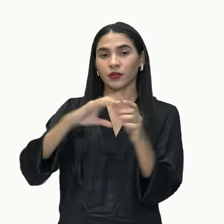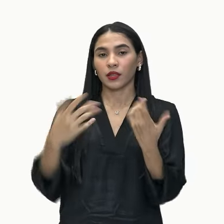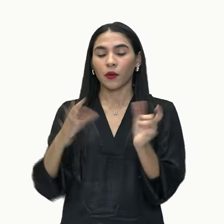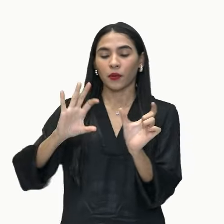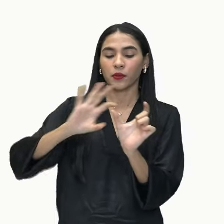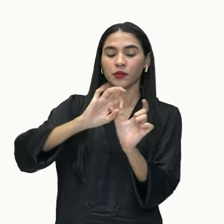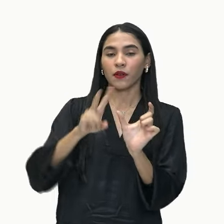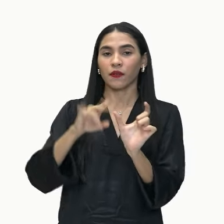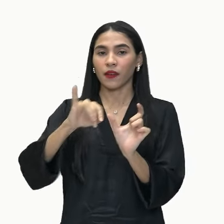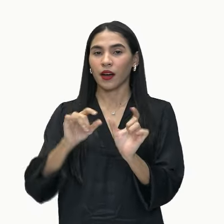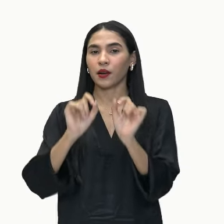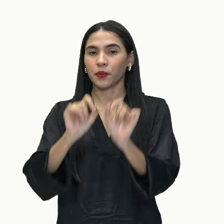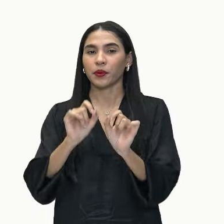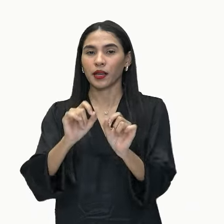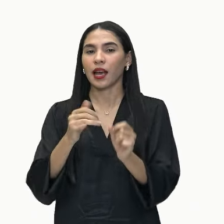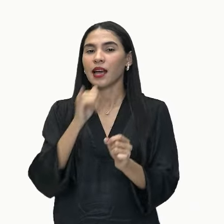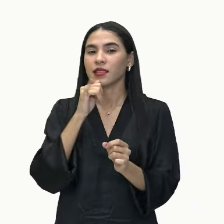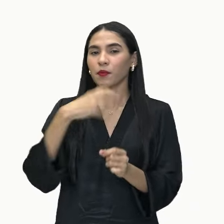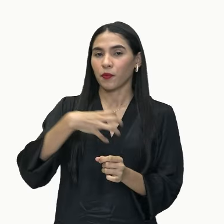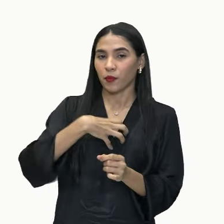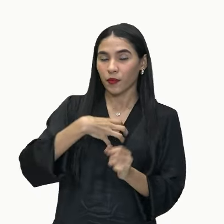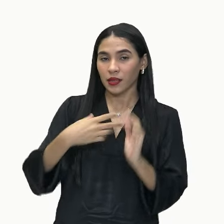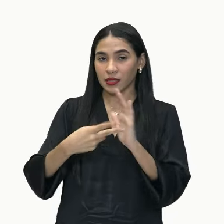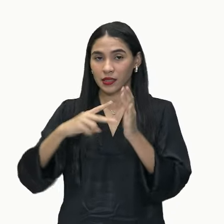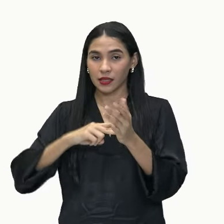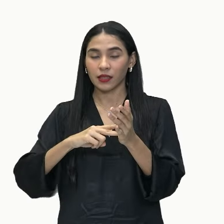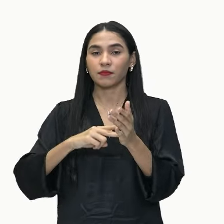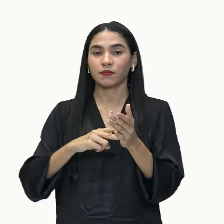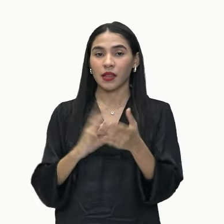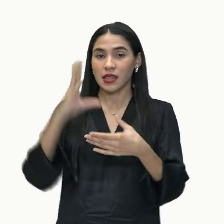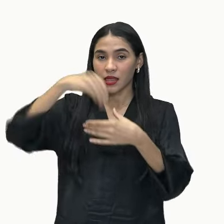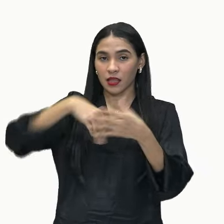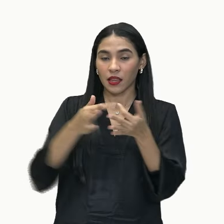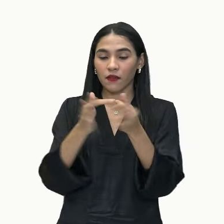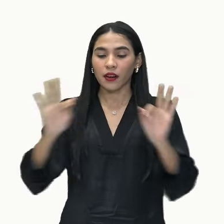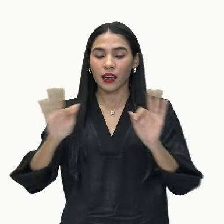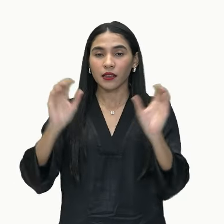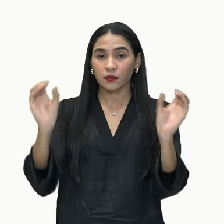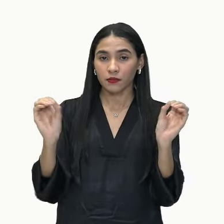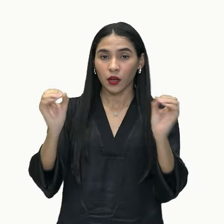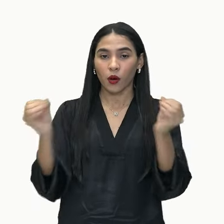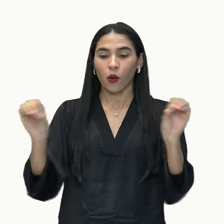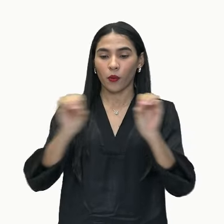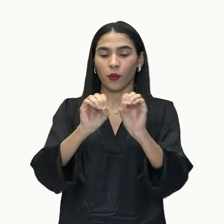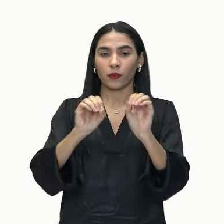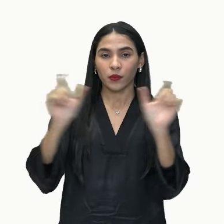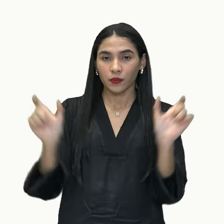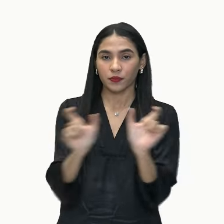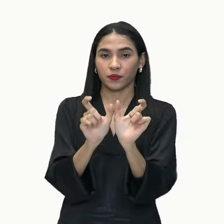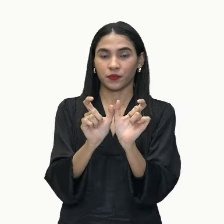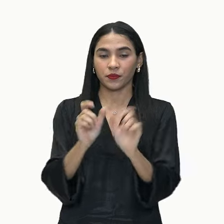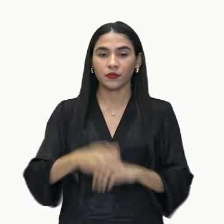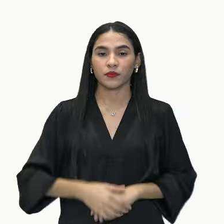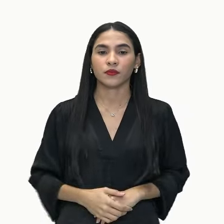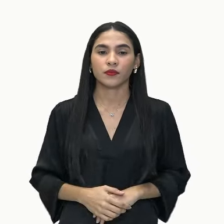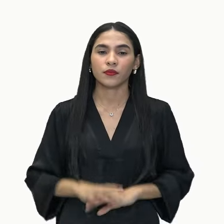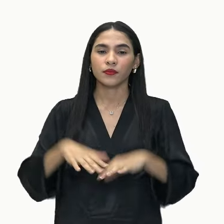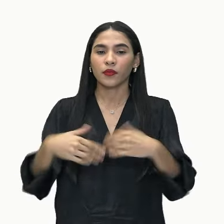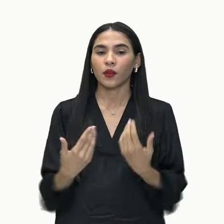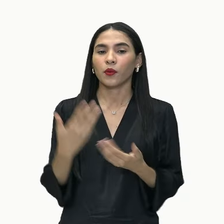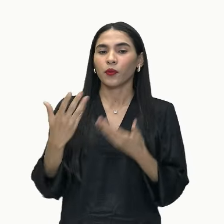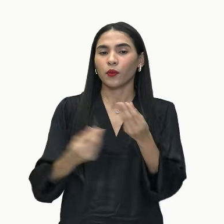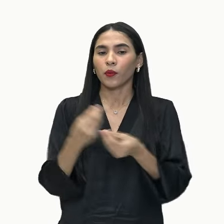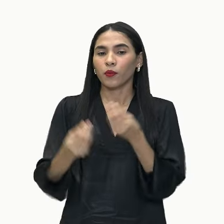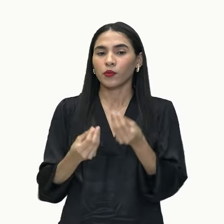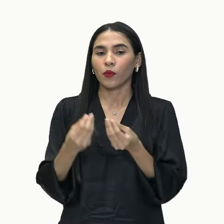trazer aí um efeito de sentido nesse processo de juntar orações, uma oração com a outra, correto? E aí, que sentidos